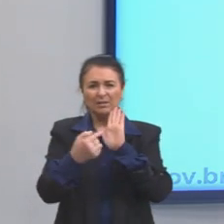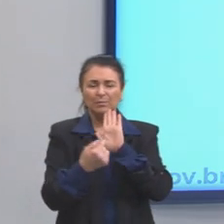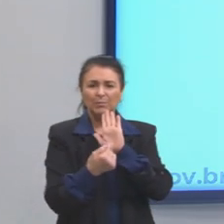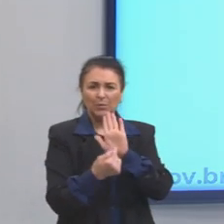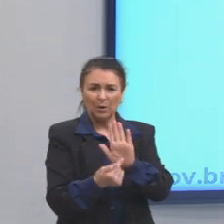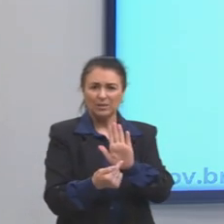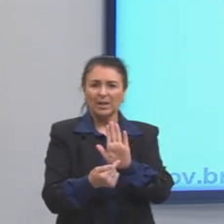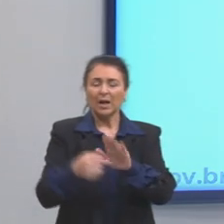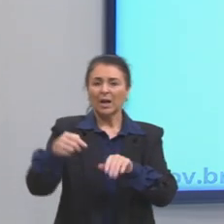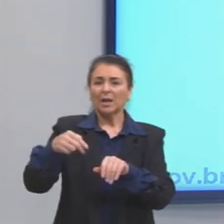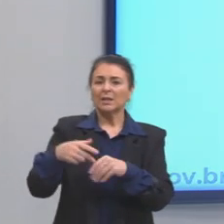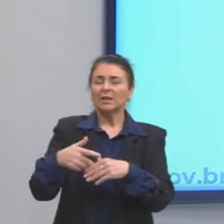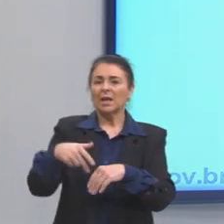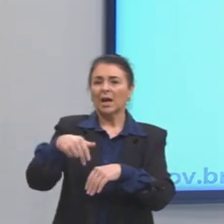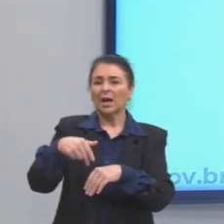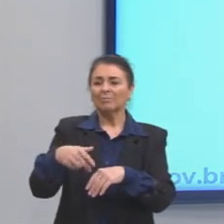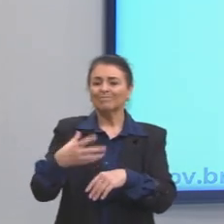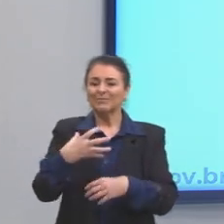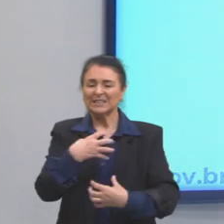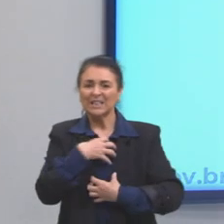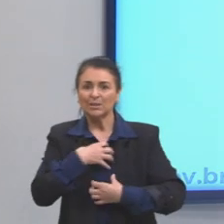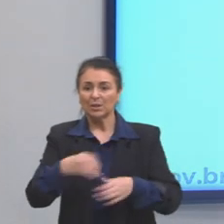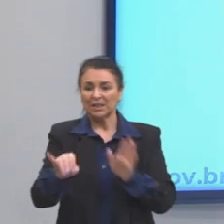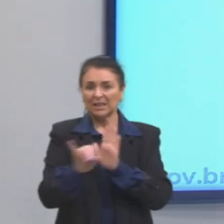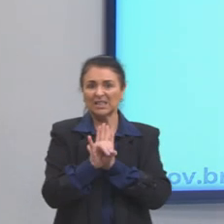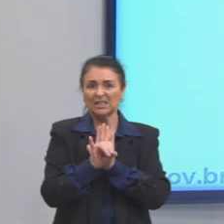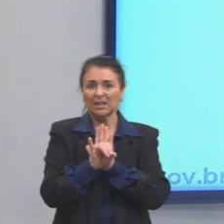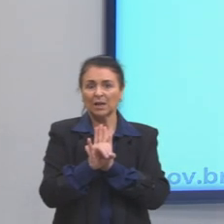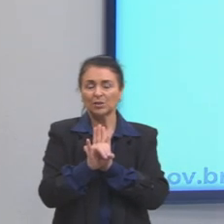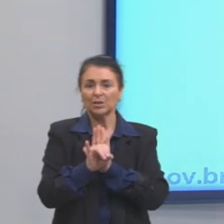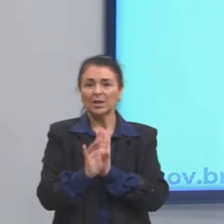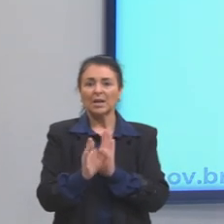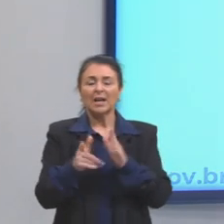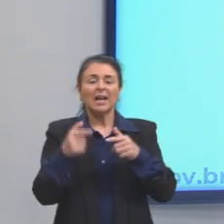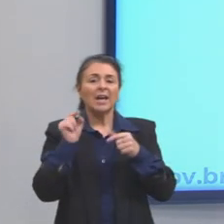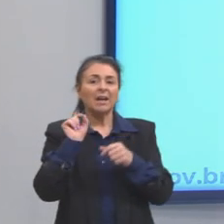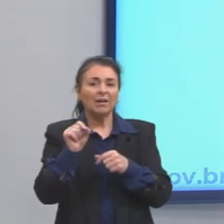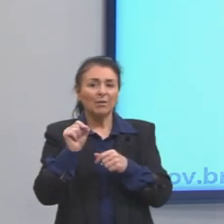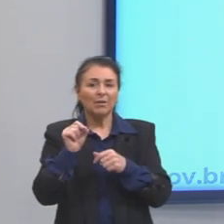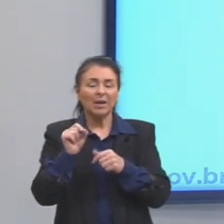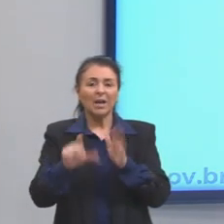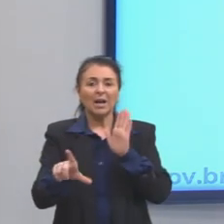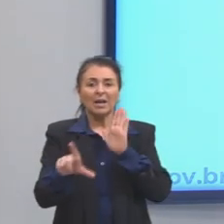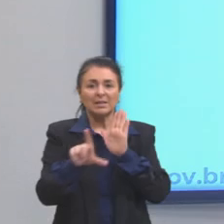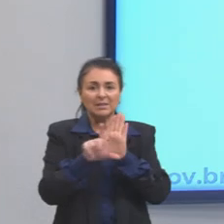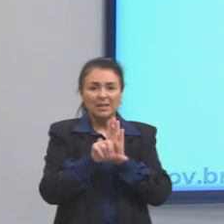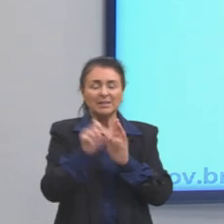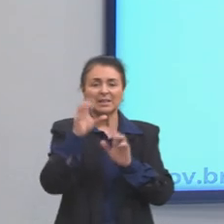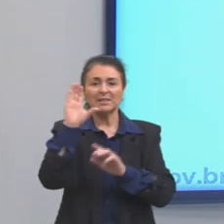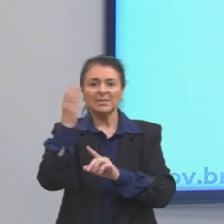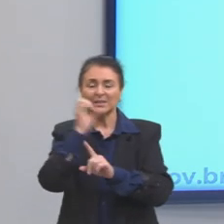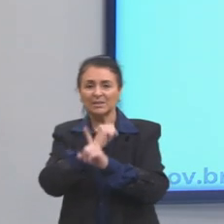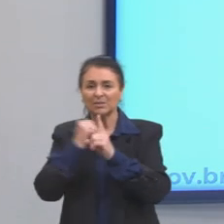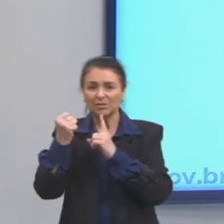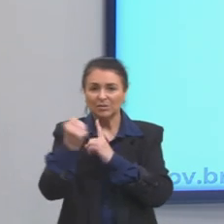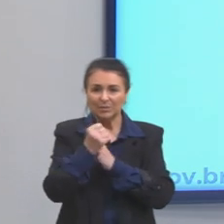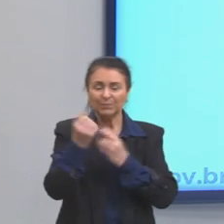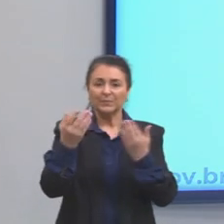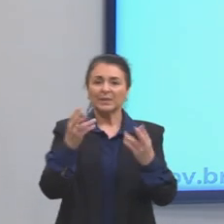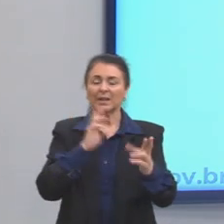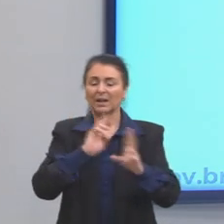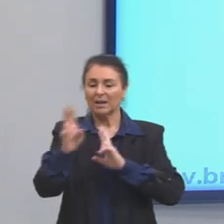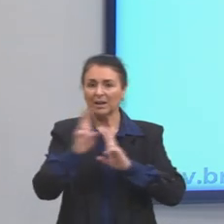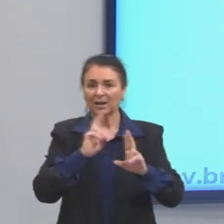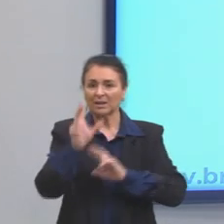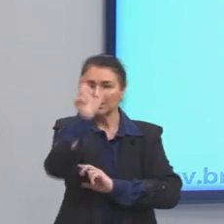da nação de identidade vincula-se à clássica preocupação das ciências sociais com a questão da relação entre